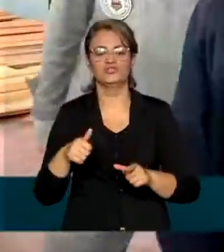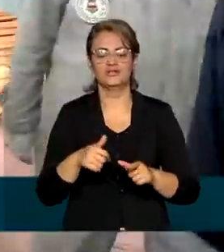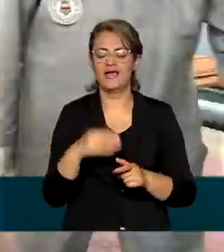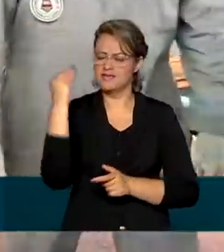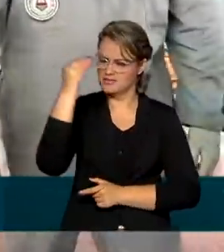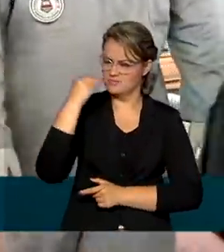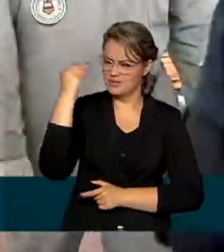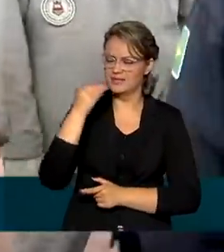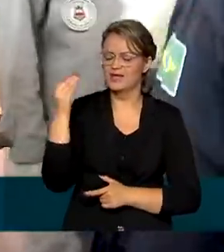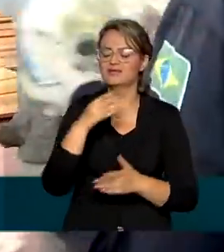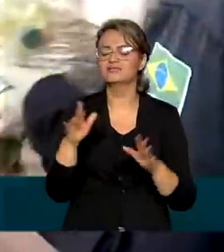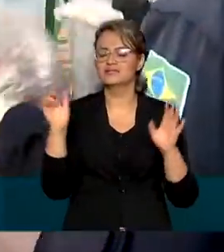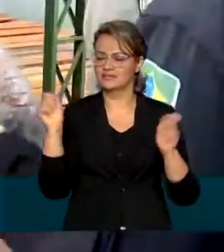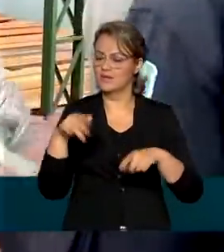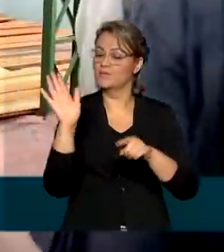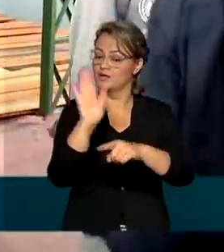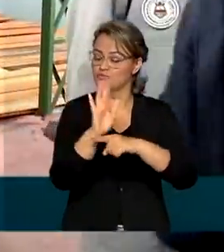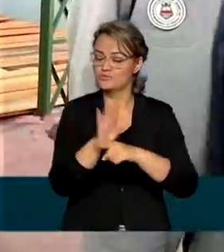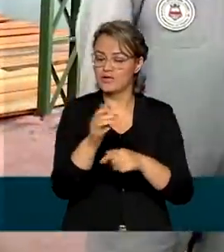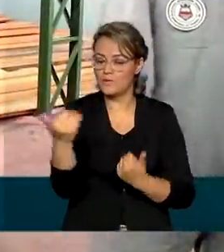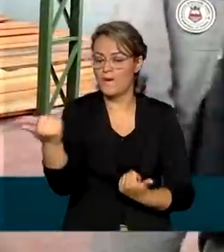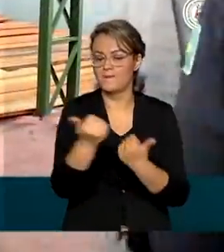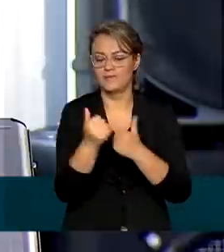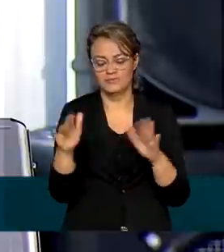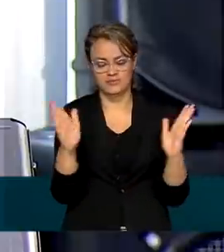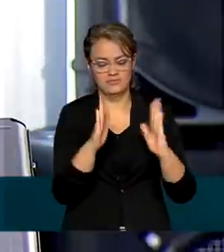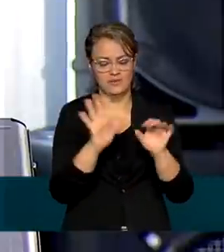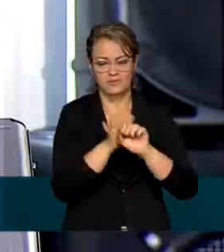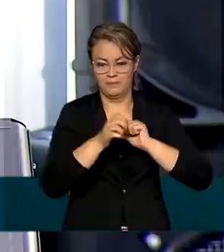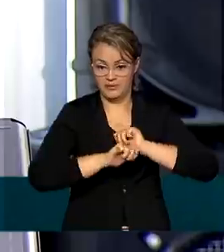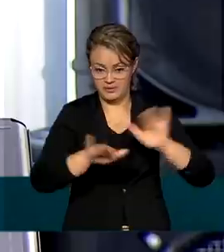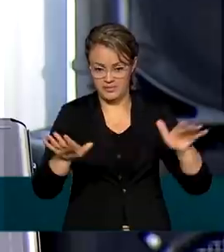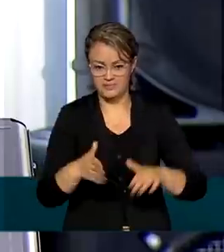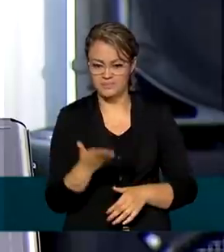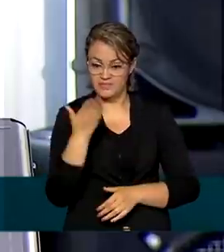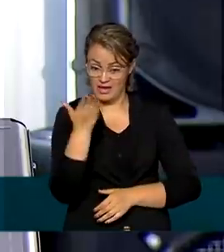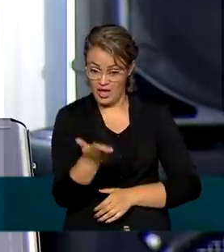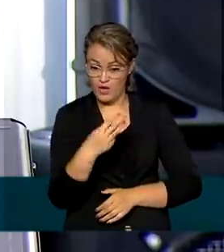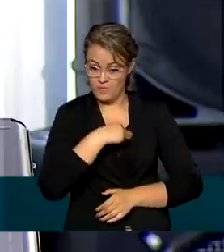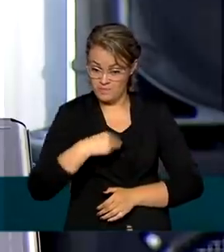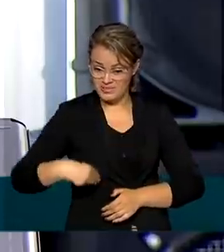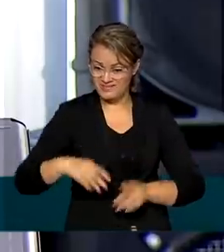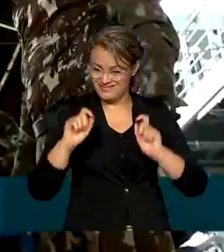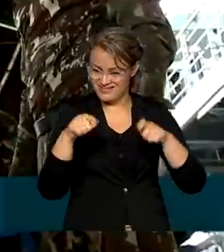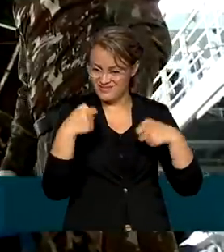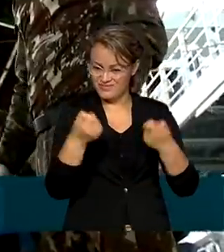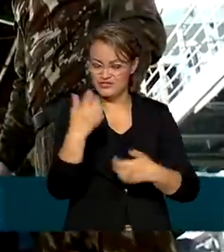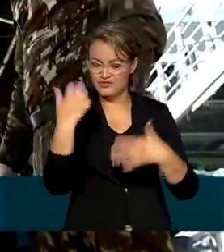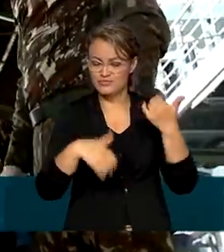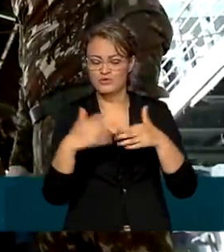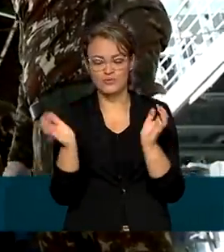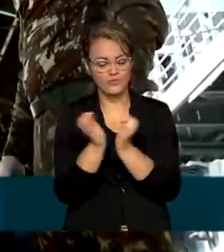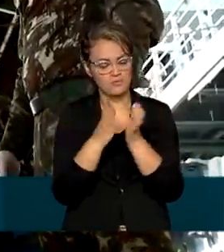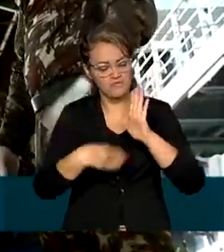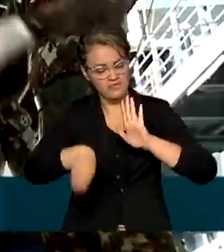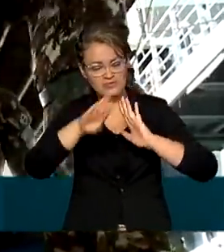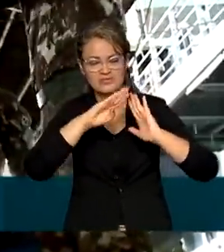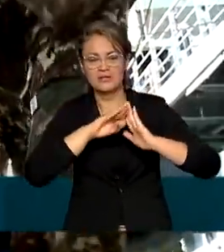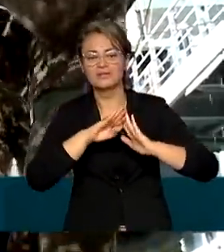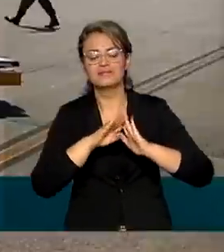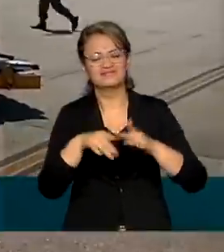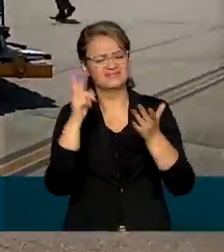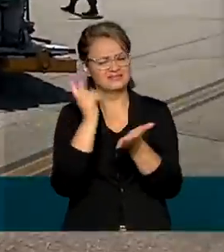Experiência que vai ajudar no auxílio à pandemia. De acordo com o ministro da Defesa, as Forças Armadas,